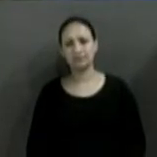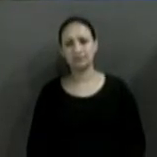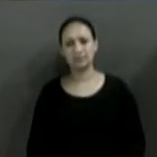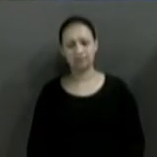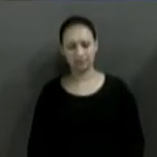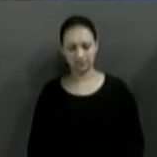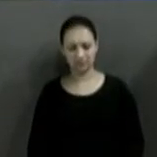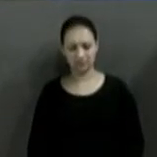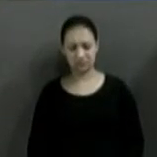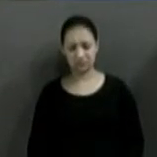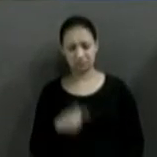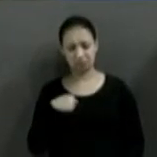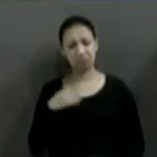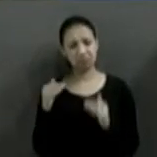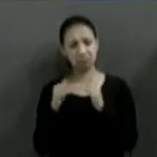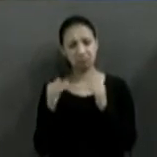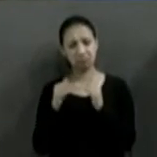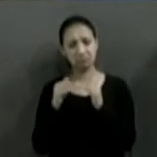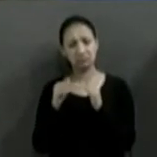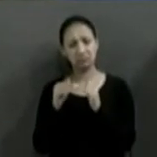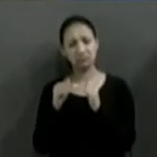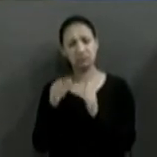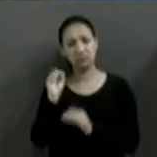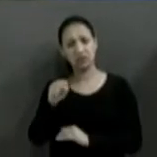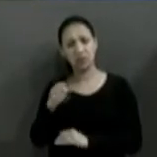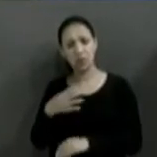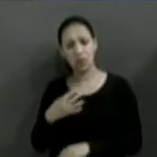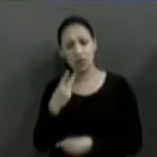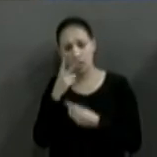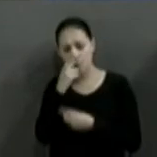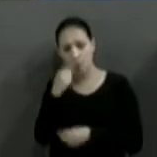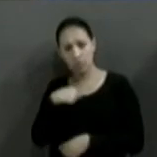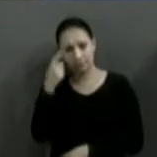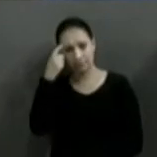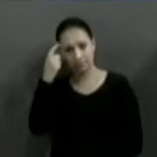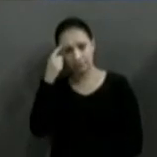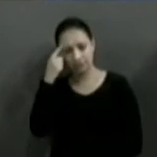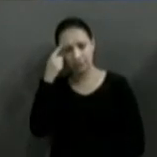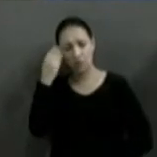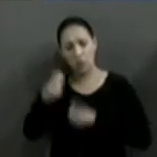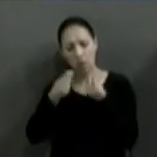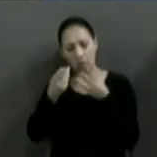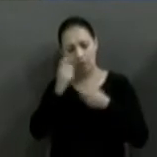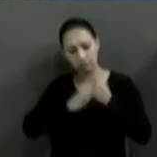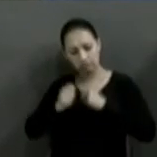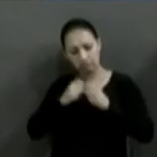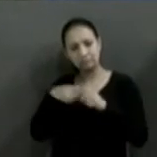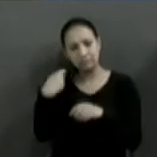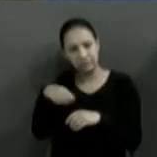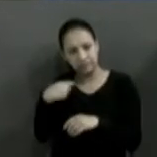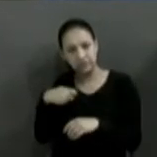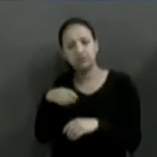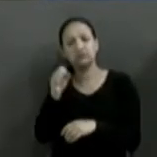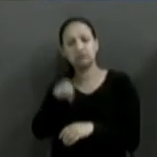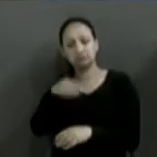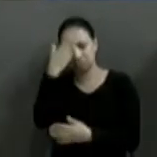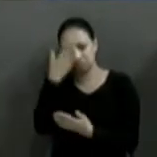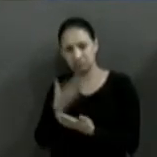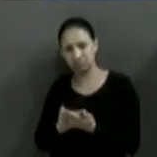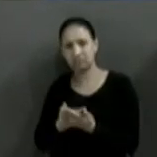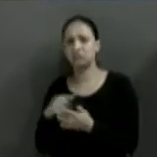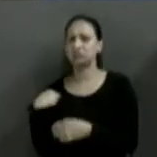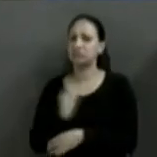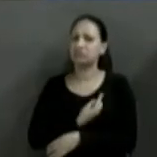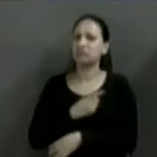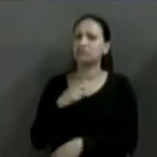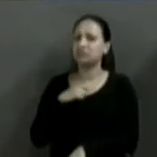Não, Marcos, concordo plenamente contigo. É a maneira também, como eu penso, da administração pública. Acredito, sim, que a gente tenha